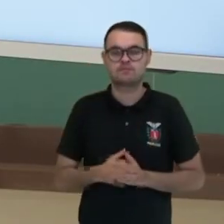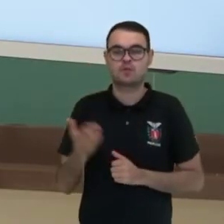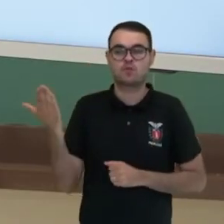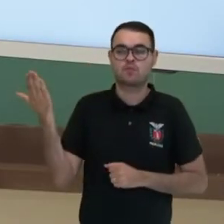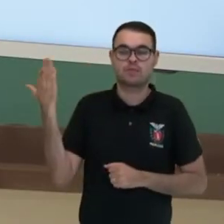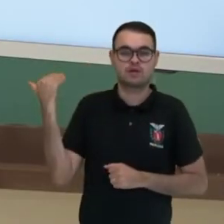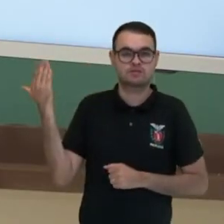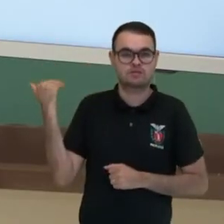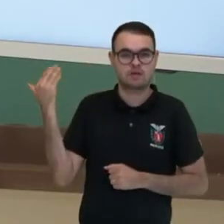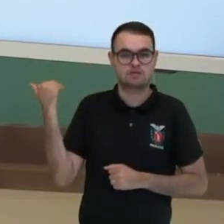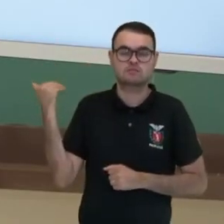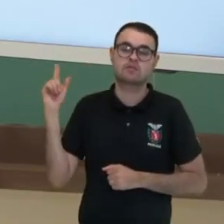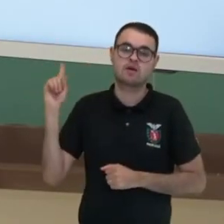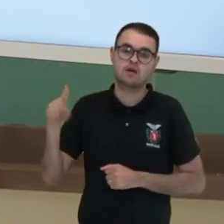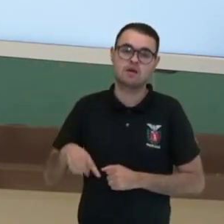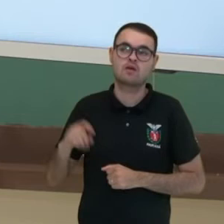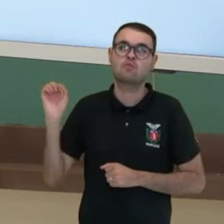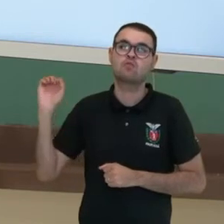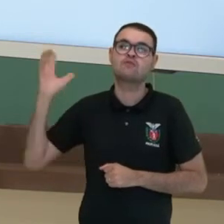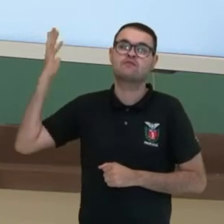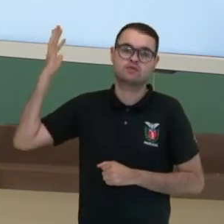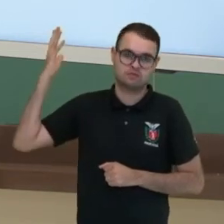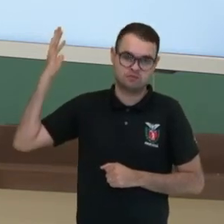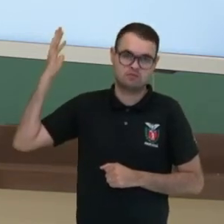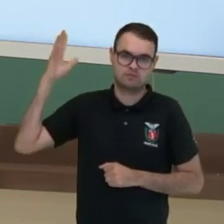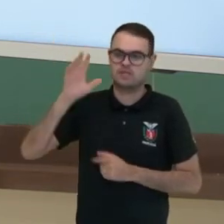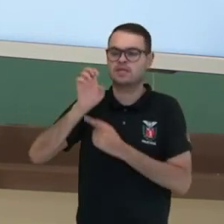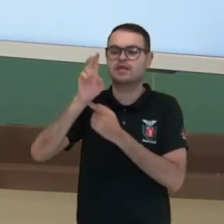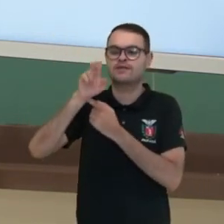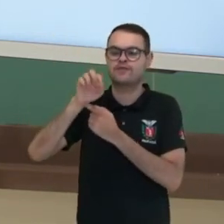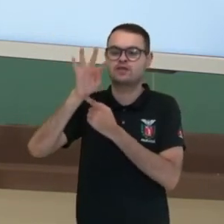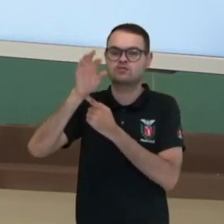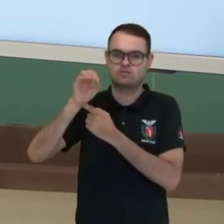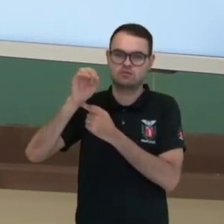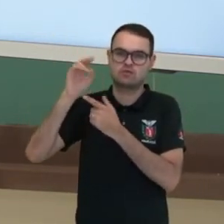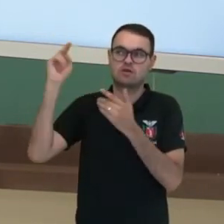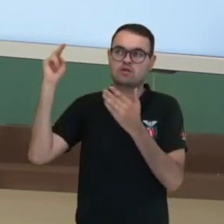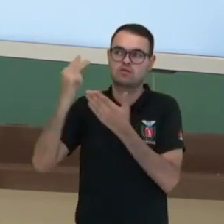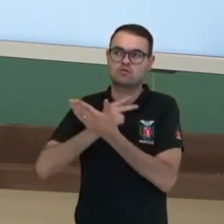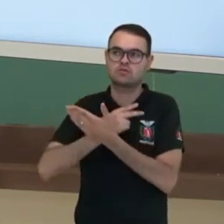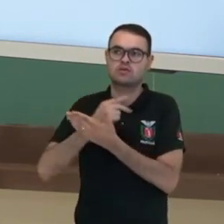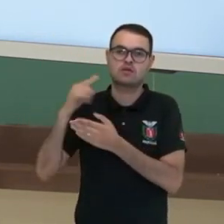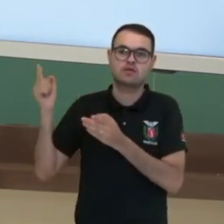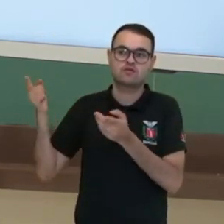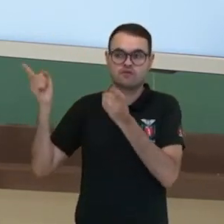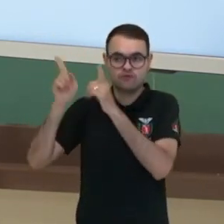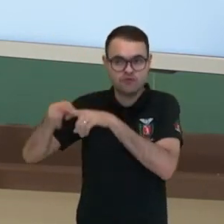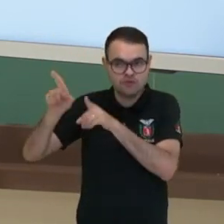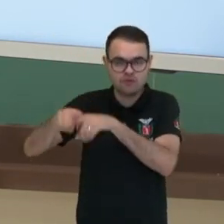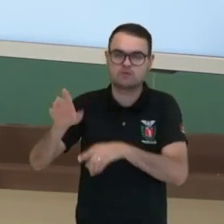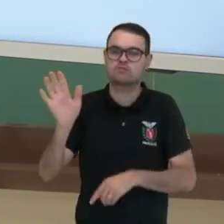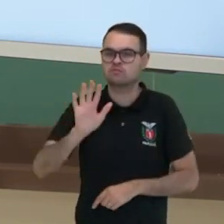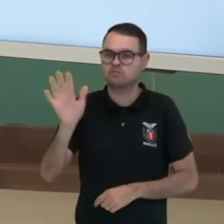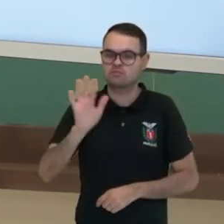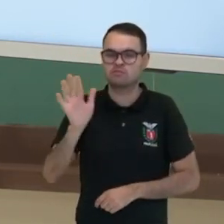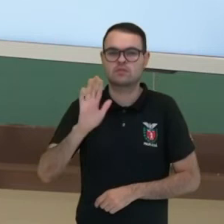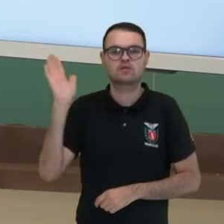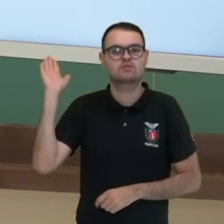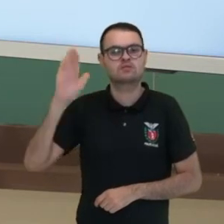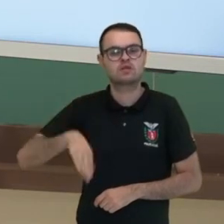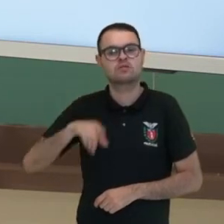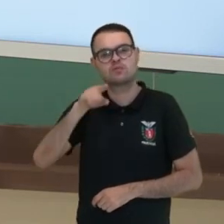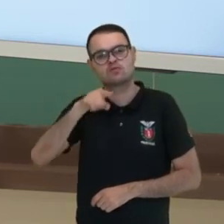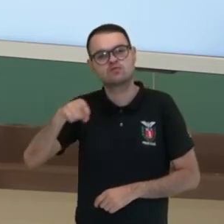passado. O passado é um evento passado. Ele é algo que não se repete. Trago, por exemplo, para vocês